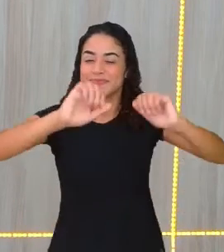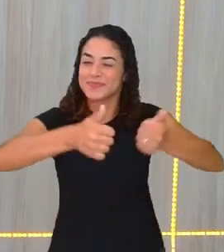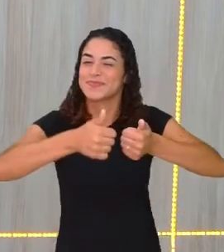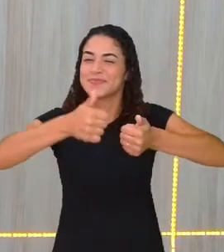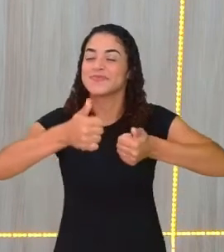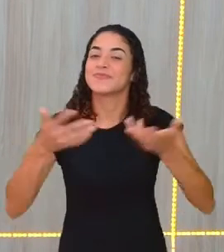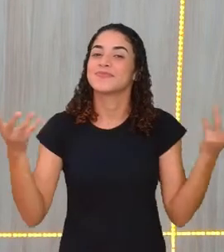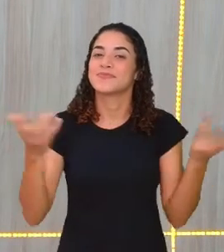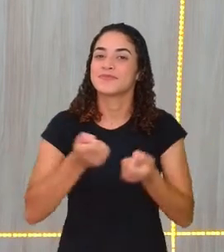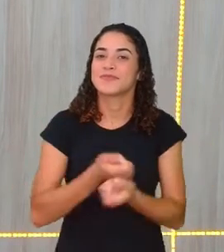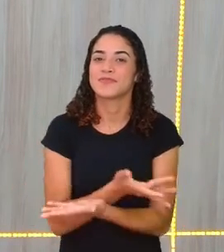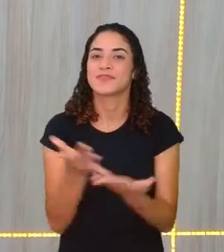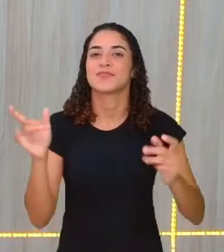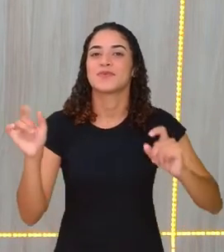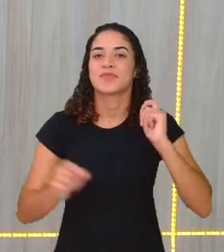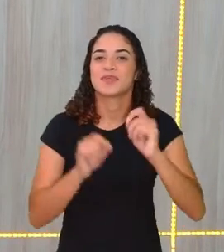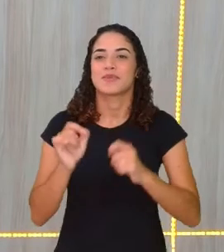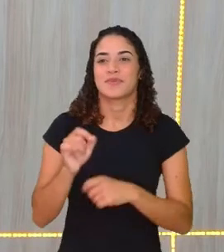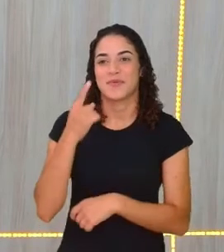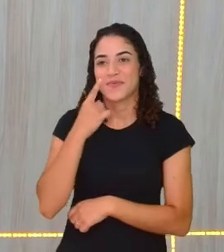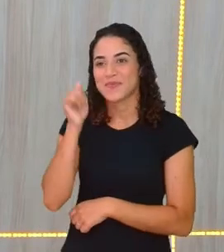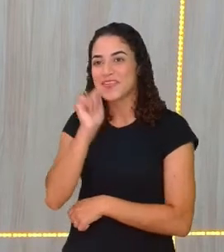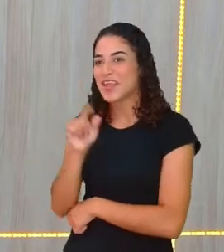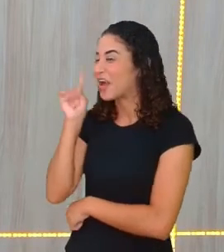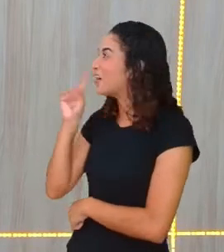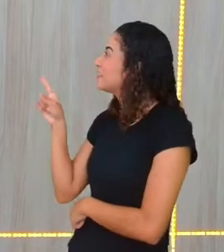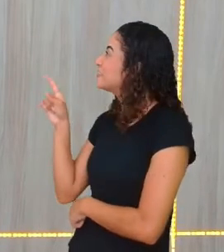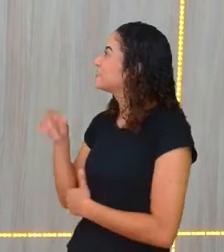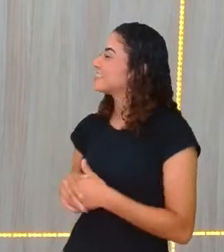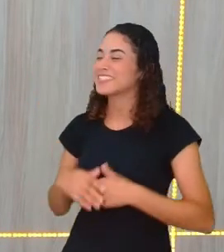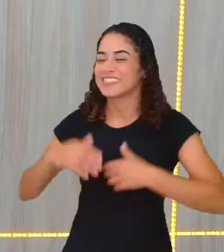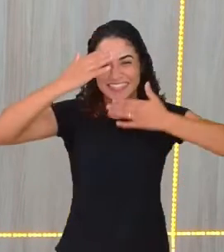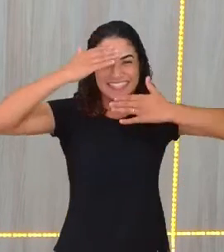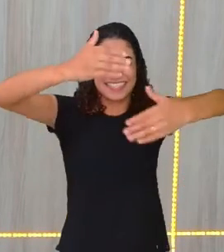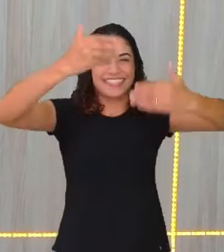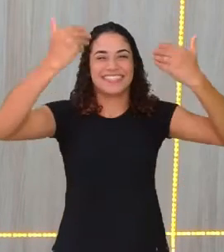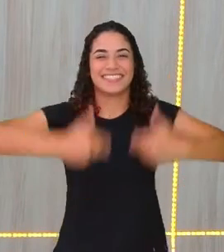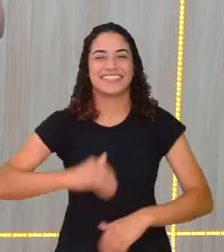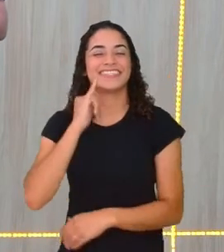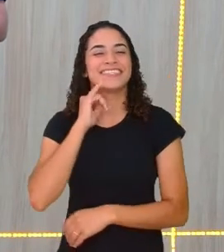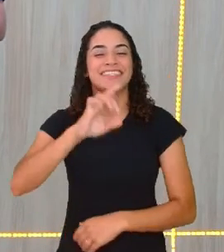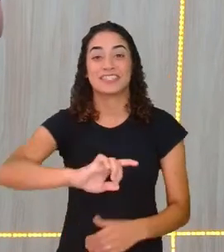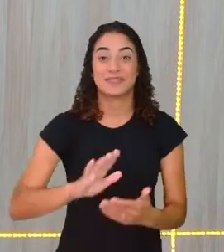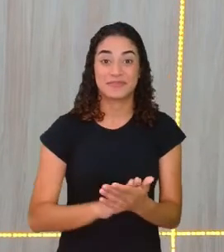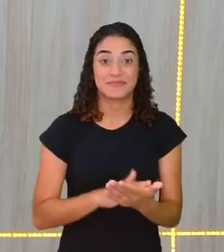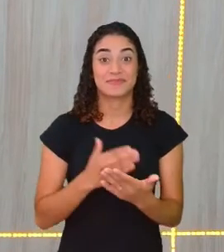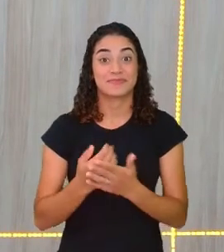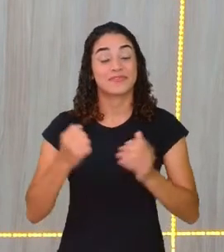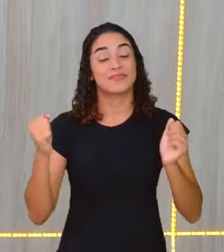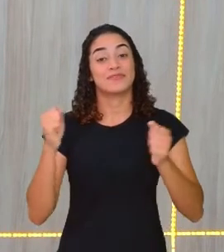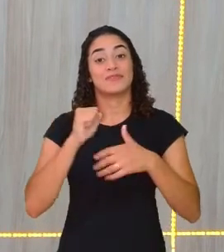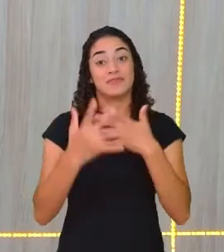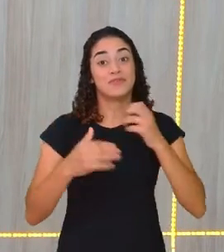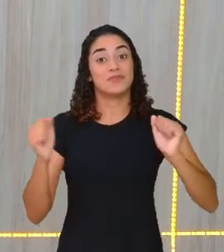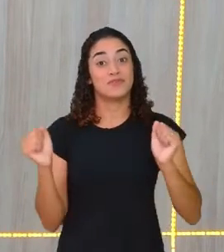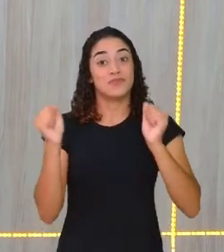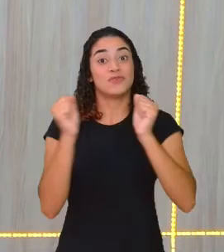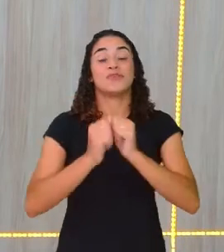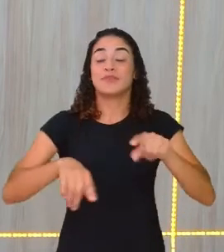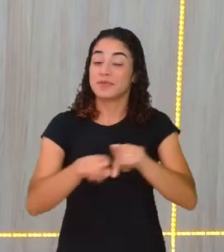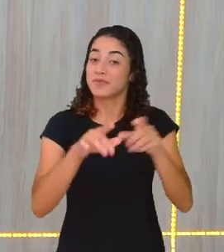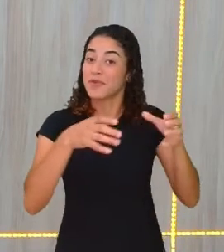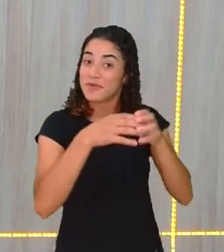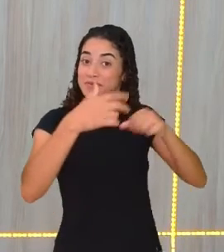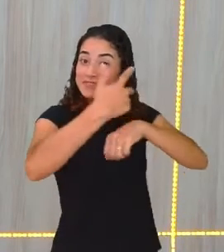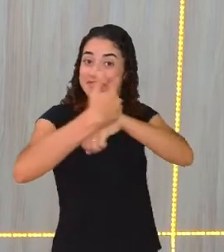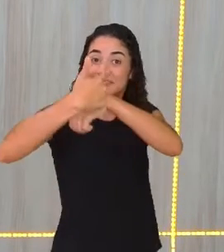para vocês aí, Conceição Evaristo. Então, eu agradeço a Ingrid que esteve aqui conosco e a toda a produção